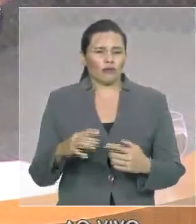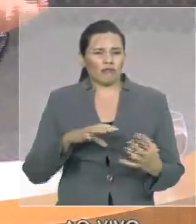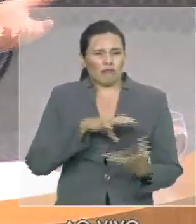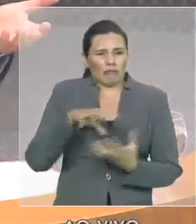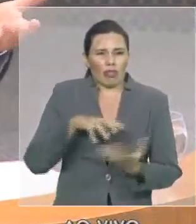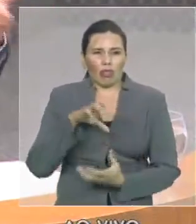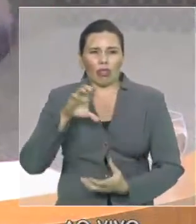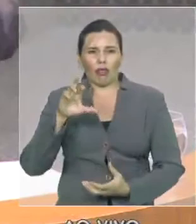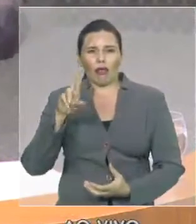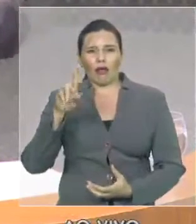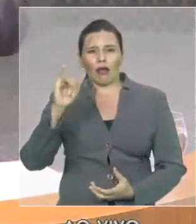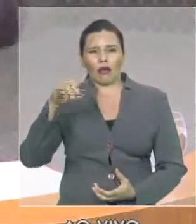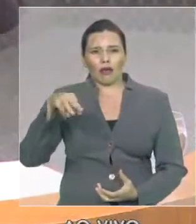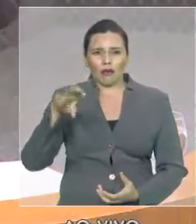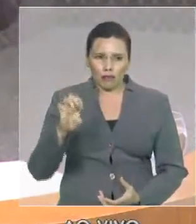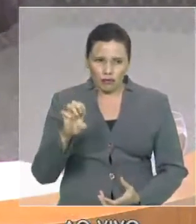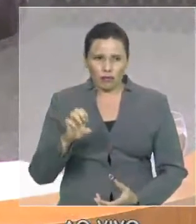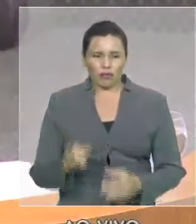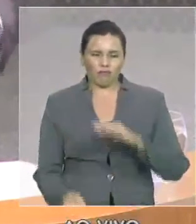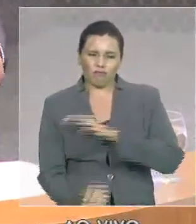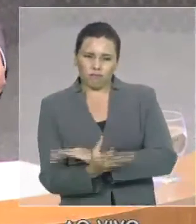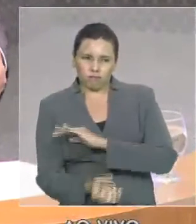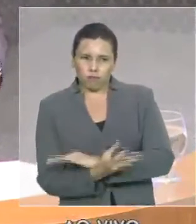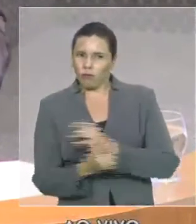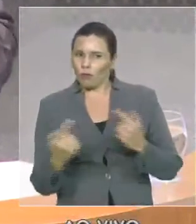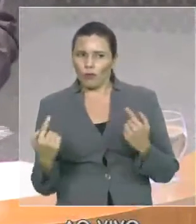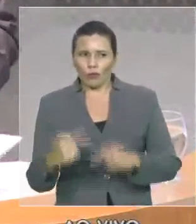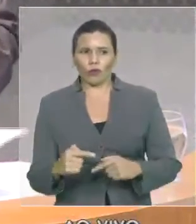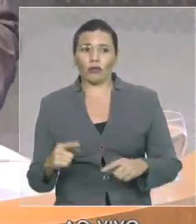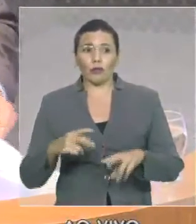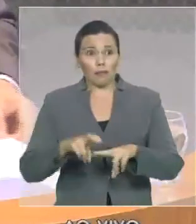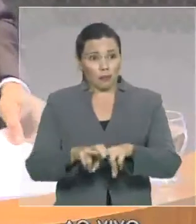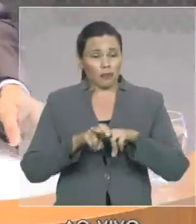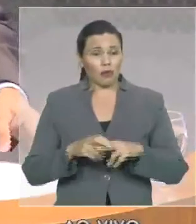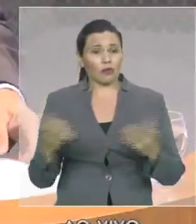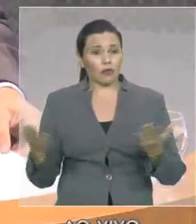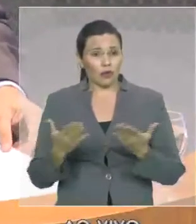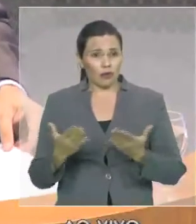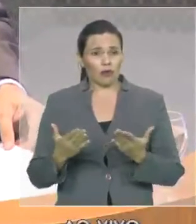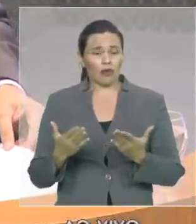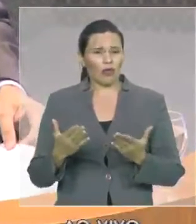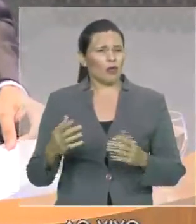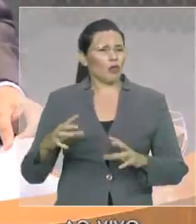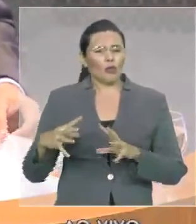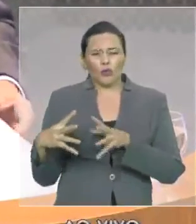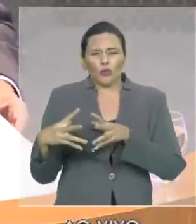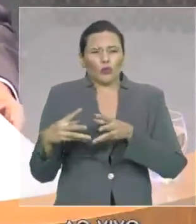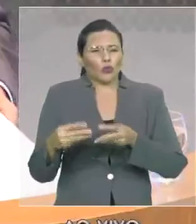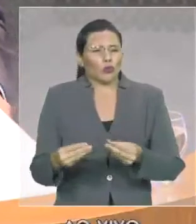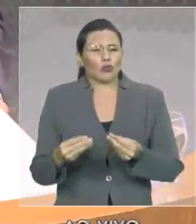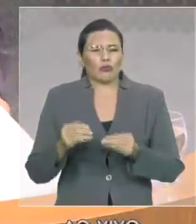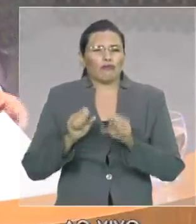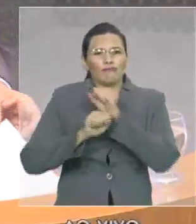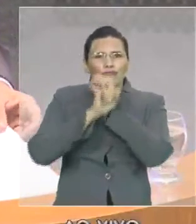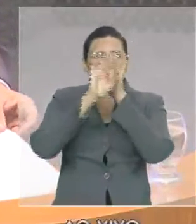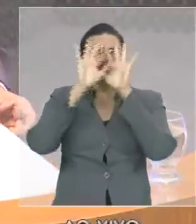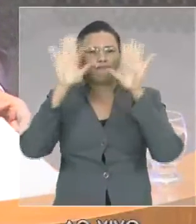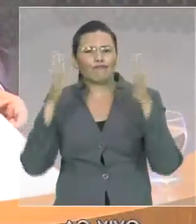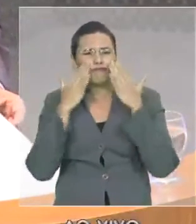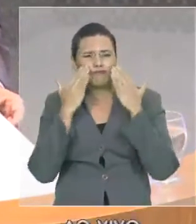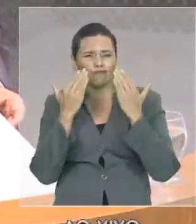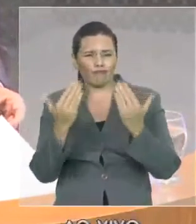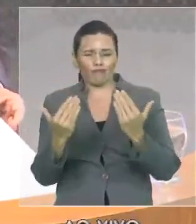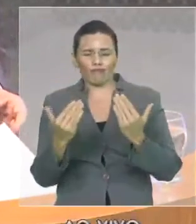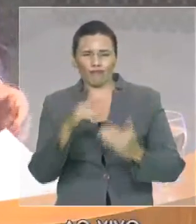grande êxito em razão da implantação da Secretaria de Transparência e Controle saímos do último lugar no ranking da transparência da